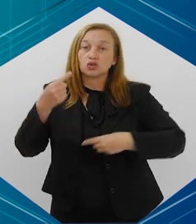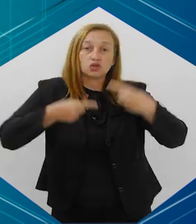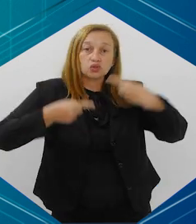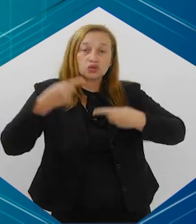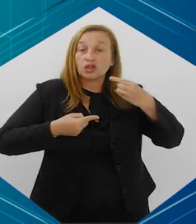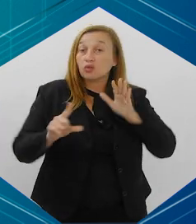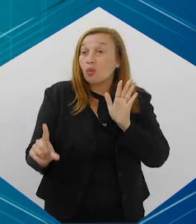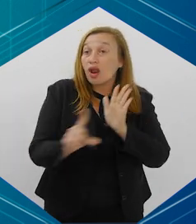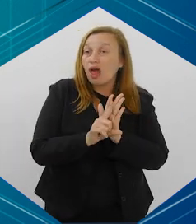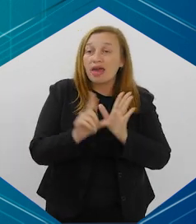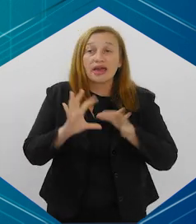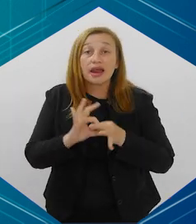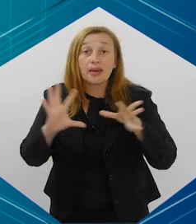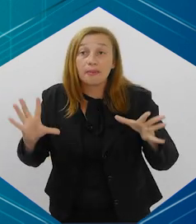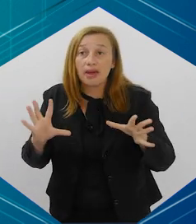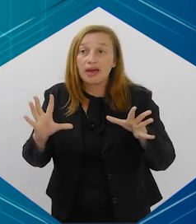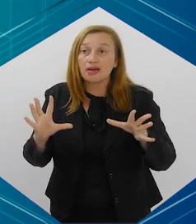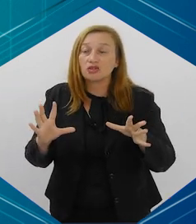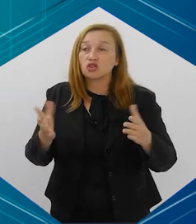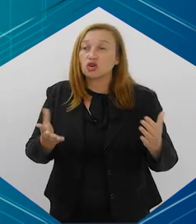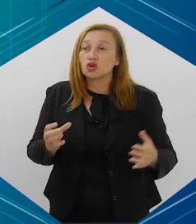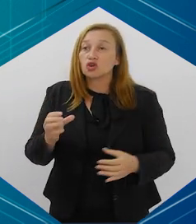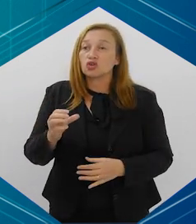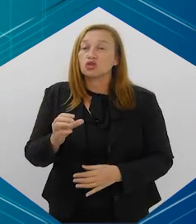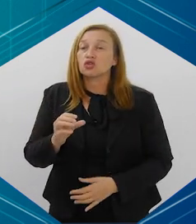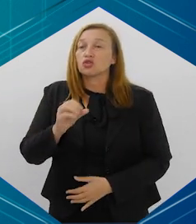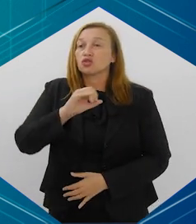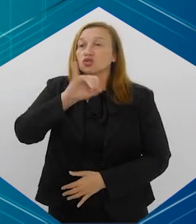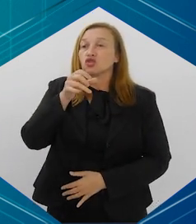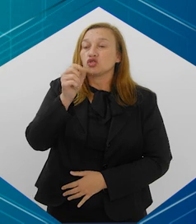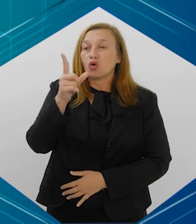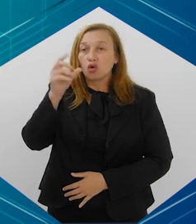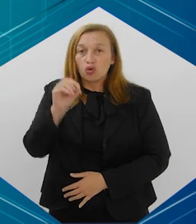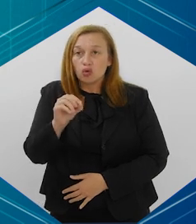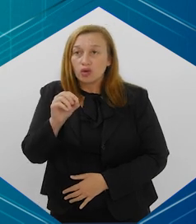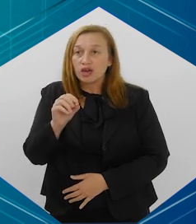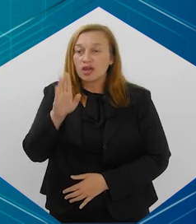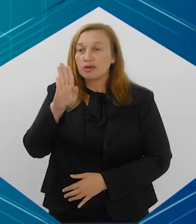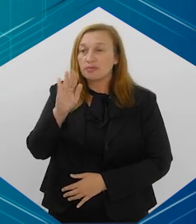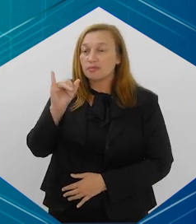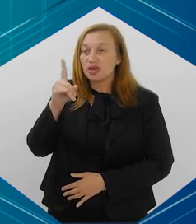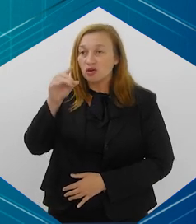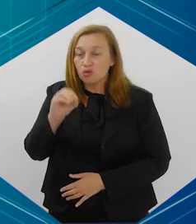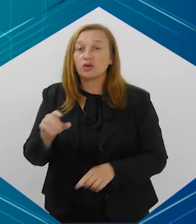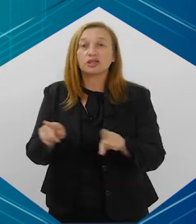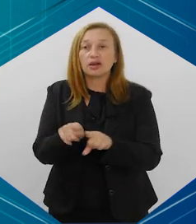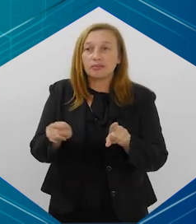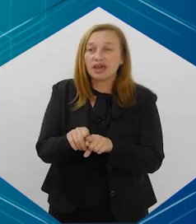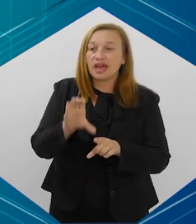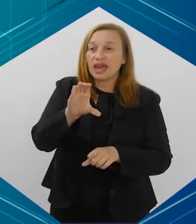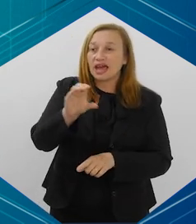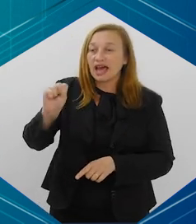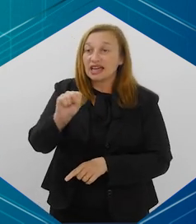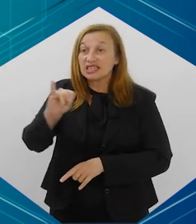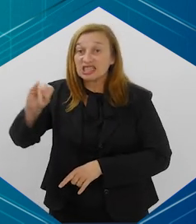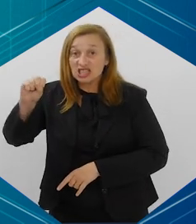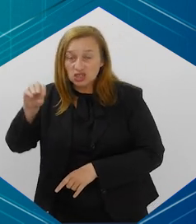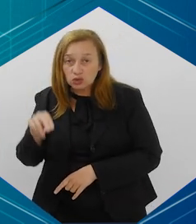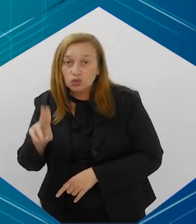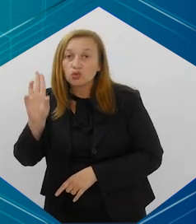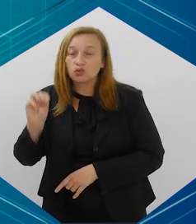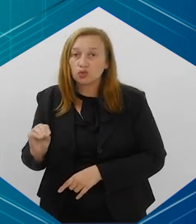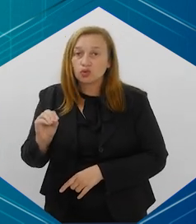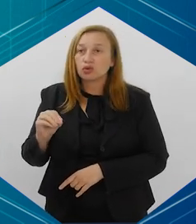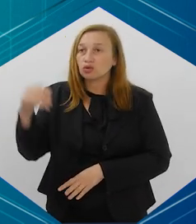julgando uma lei que libera os jogos em bingo, né? E em cassinos no Brasil. E essa lei, ela